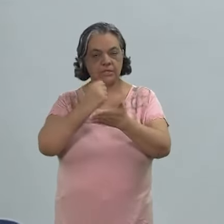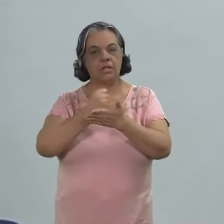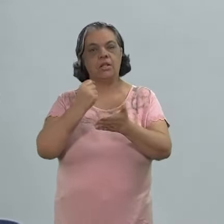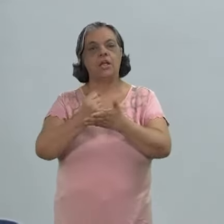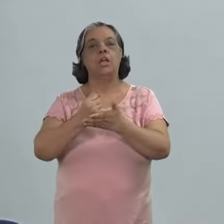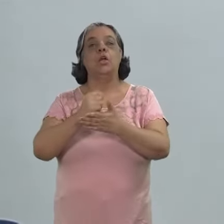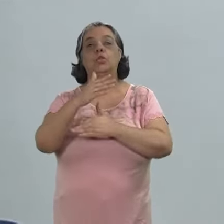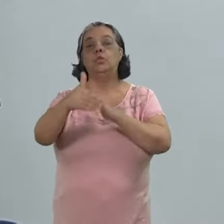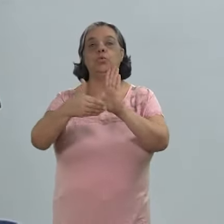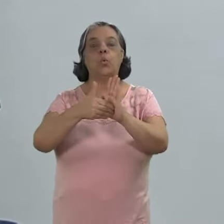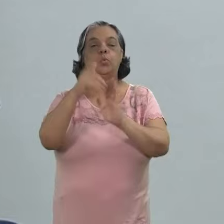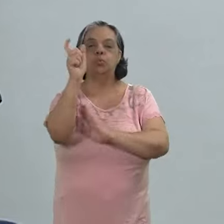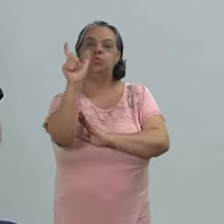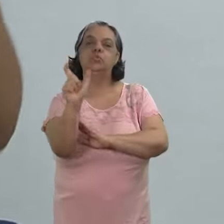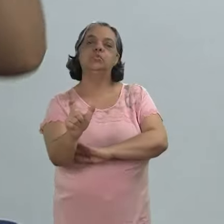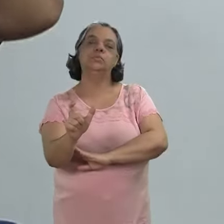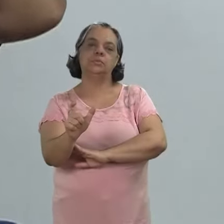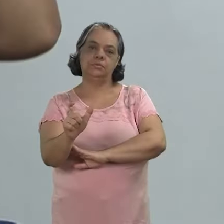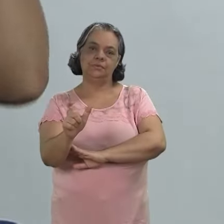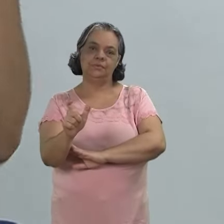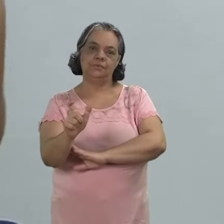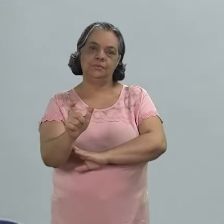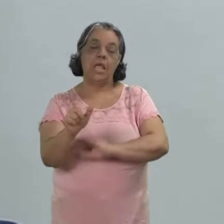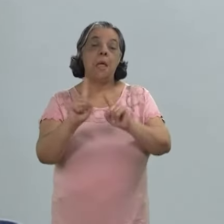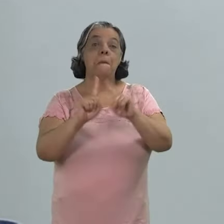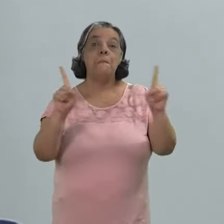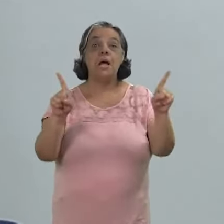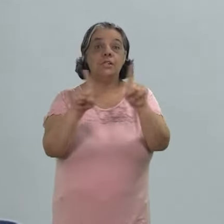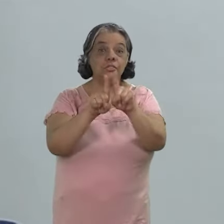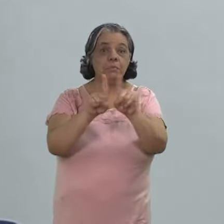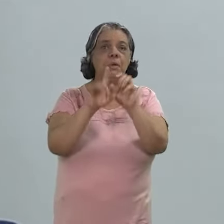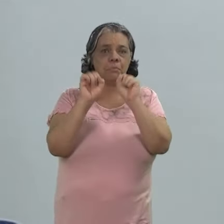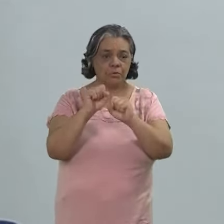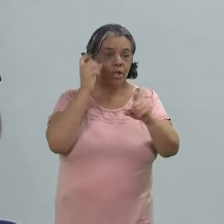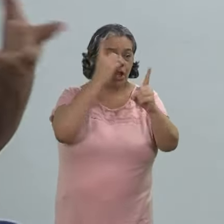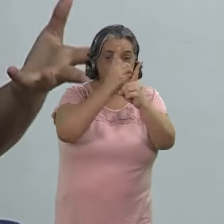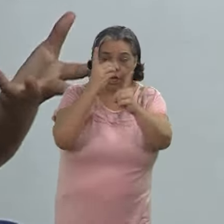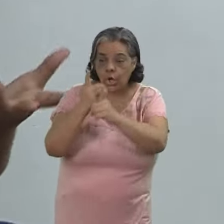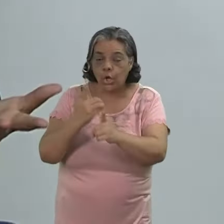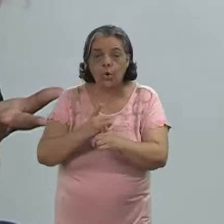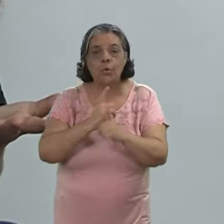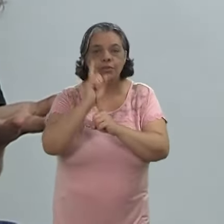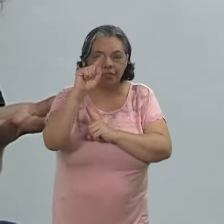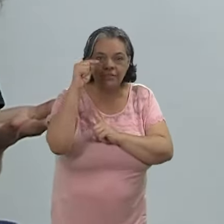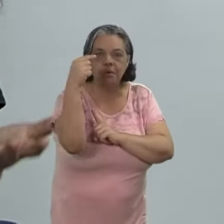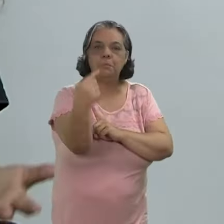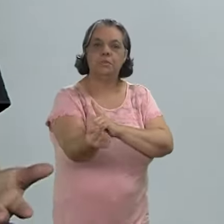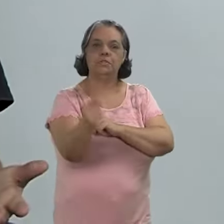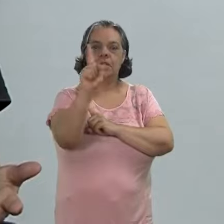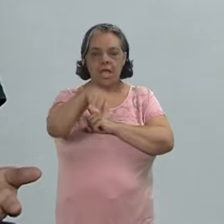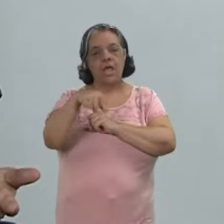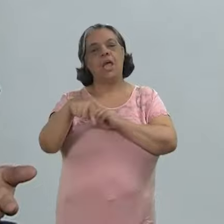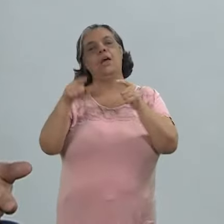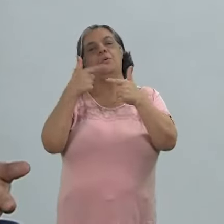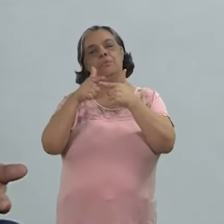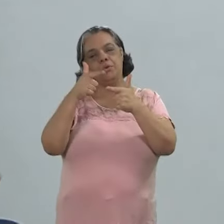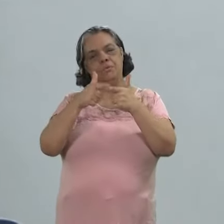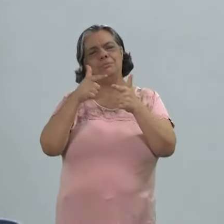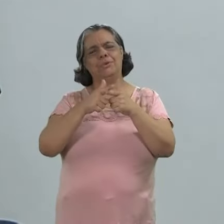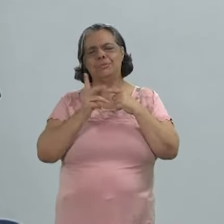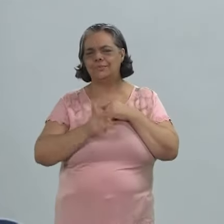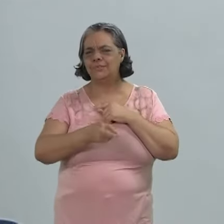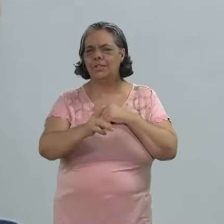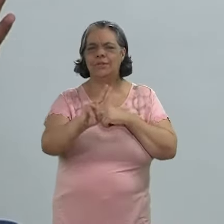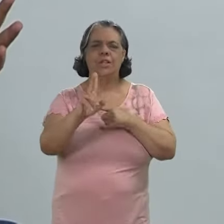catalogar registrar todos os dados mas também para a gente poder encontrar essas coisas depois esse é um problema